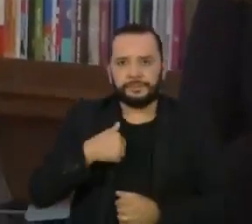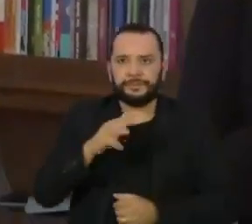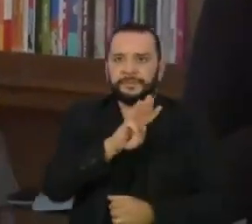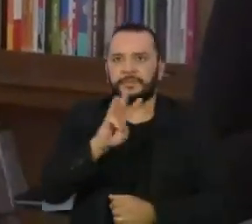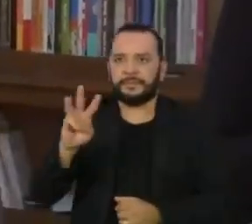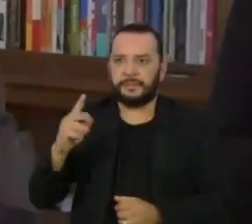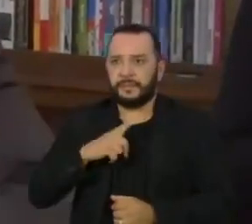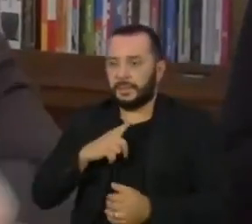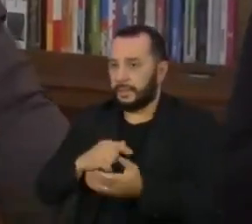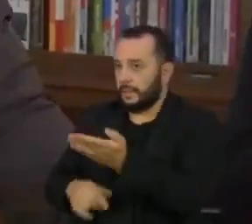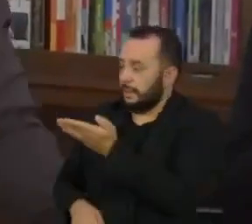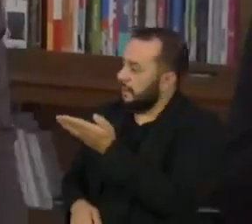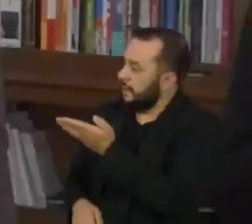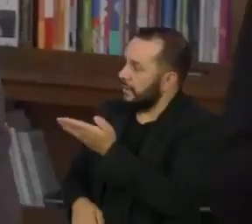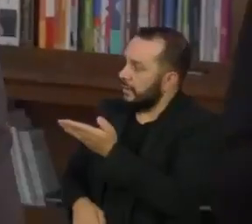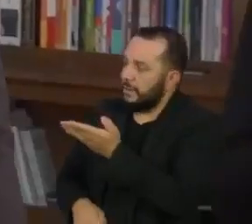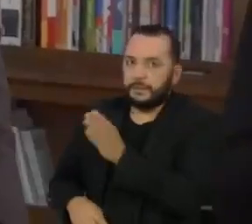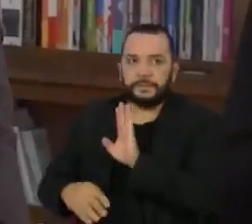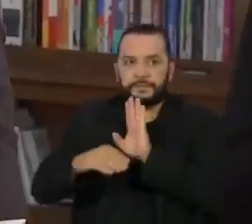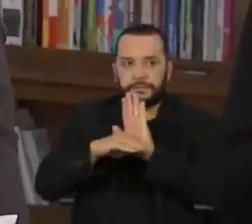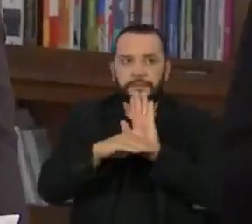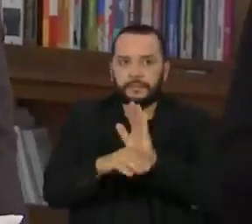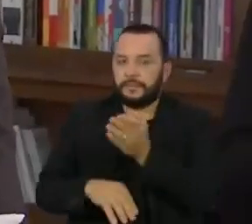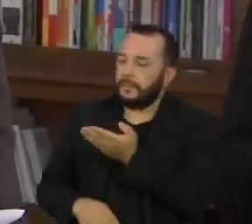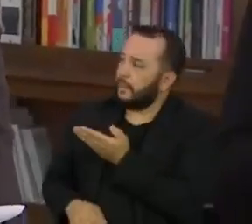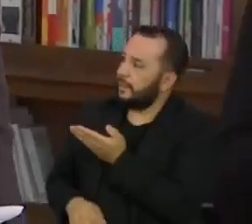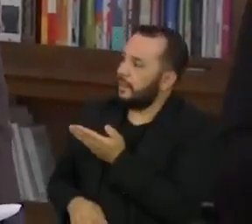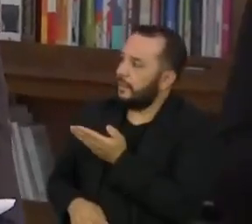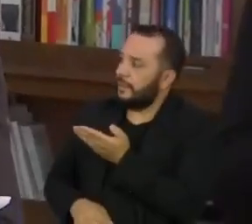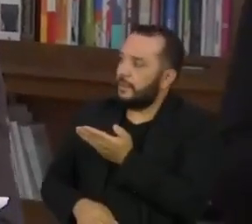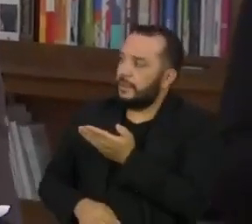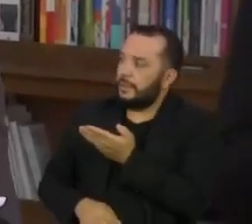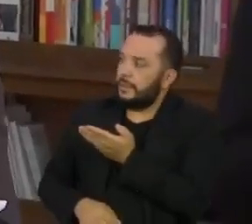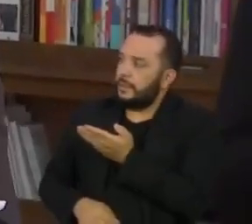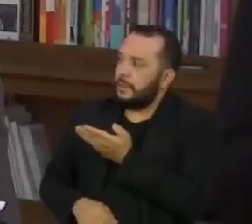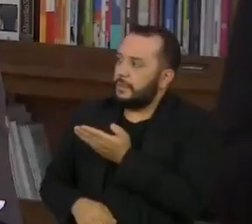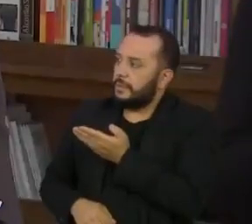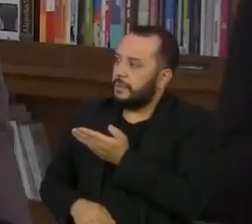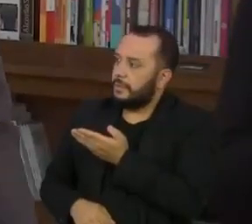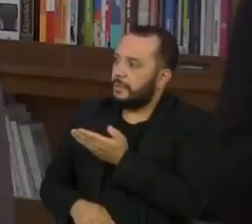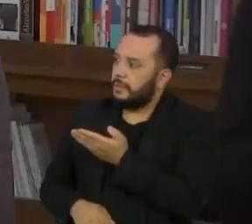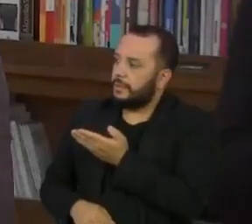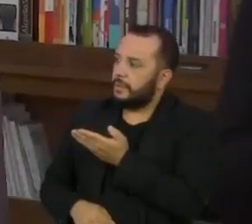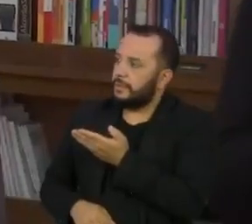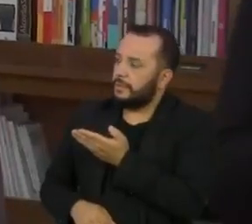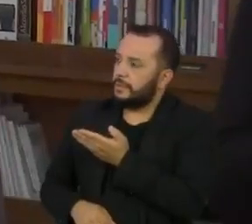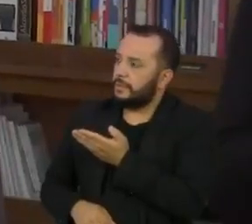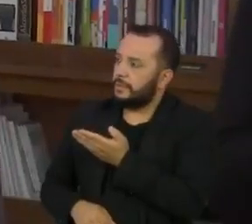no vídeo. Quem quiser ajudar é só entrar no site que aparece aqui no vídeo, é spcidadesolidaria.org.